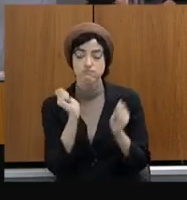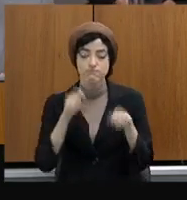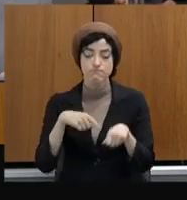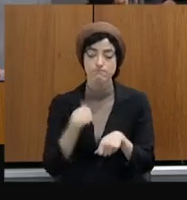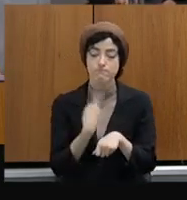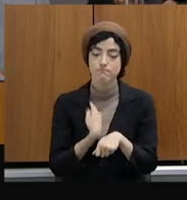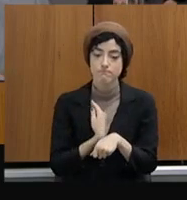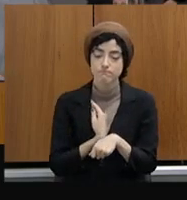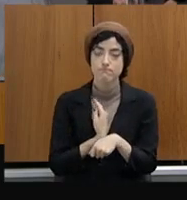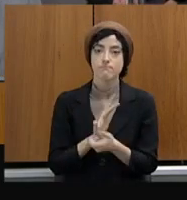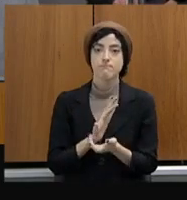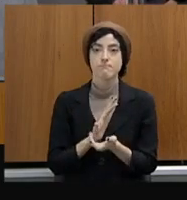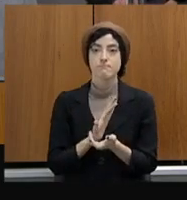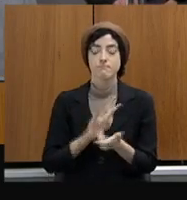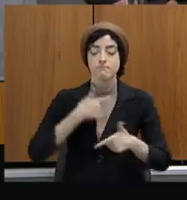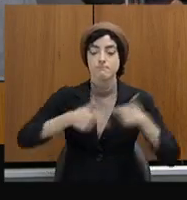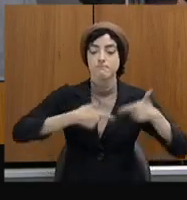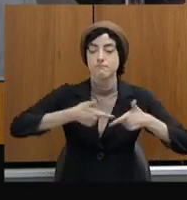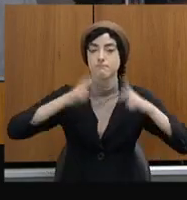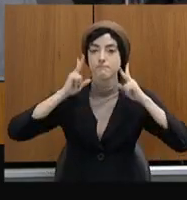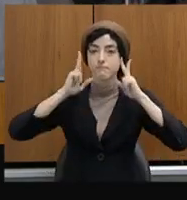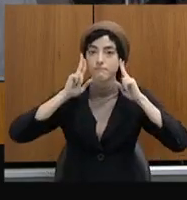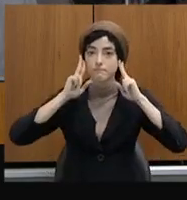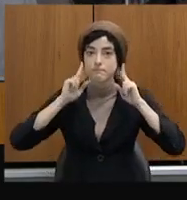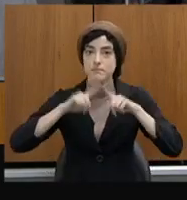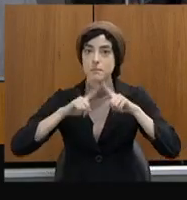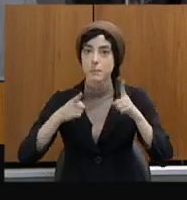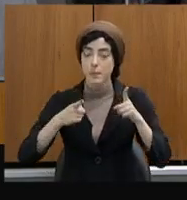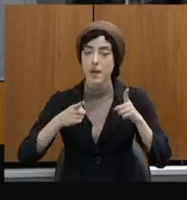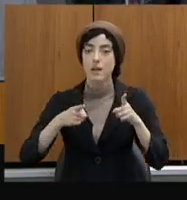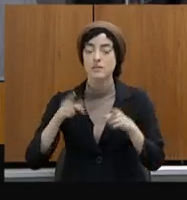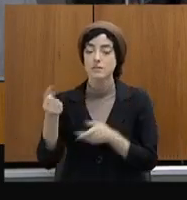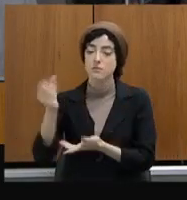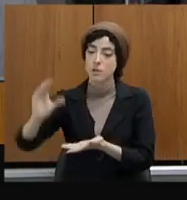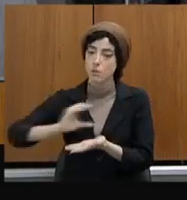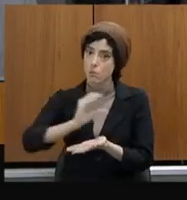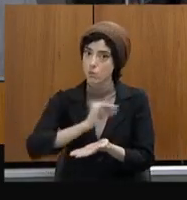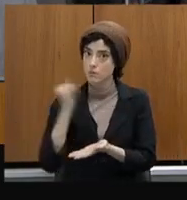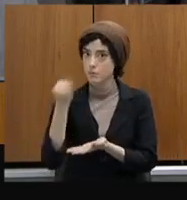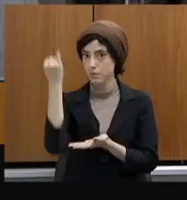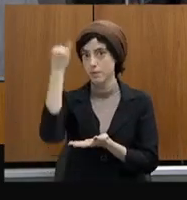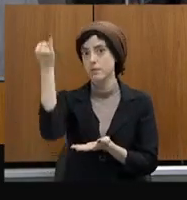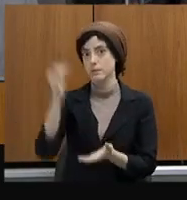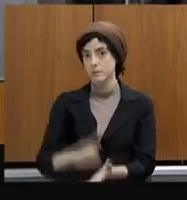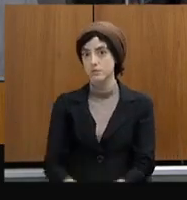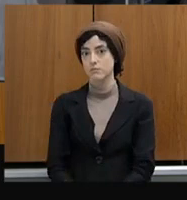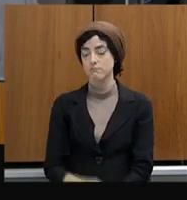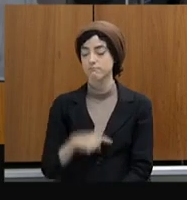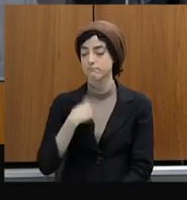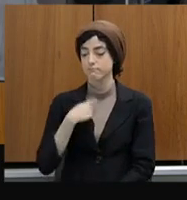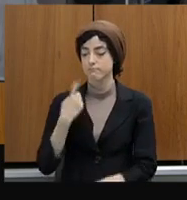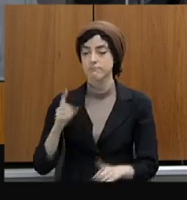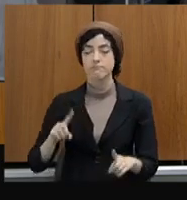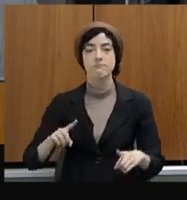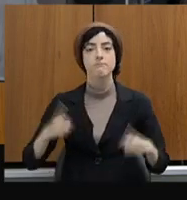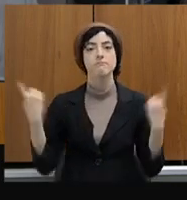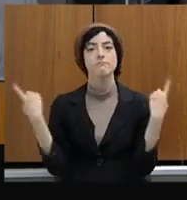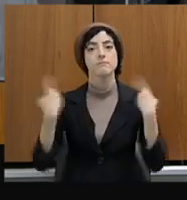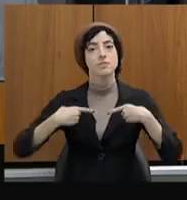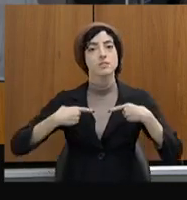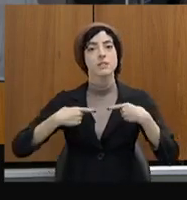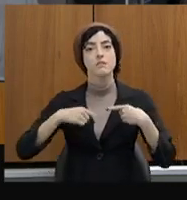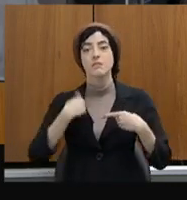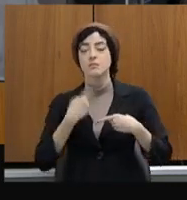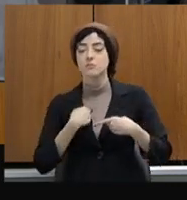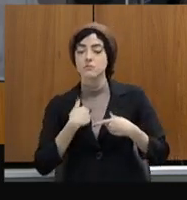investimento e de reestruturação, mas é um recurso significativo e que desafiou profundamente a nossa capacidade de